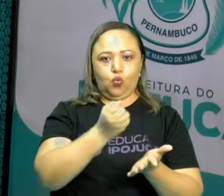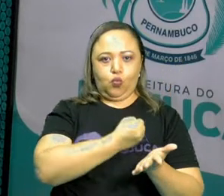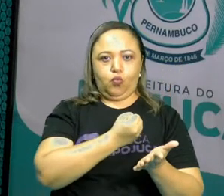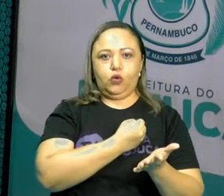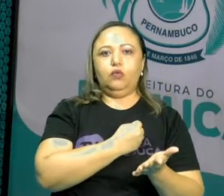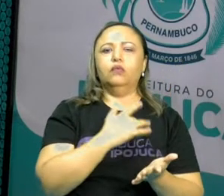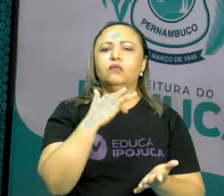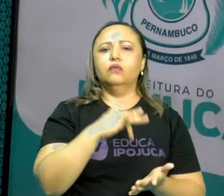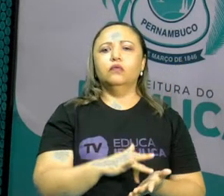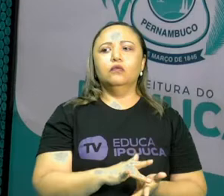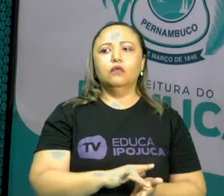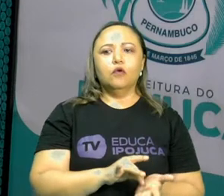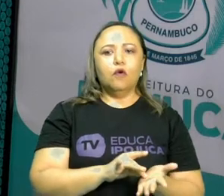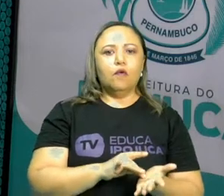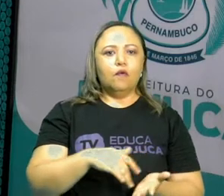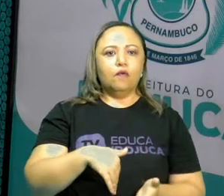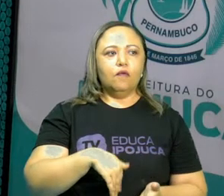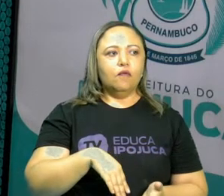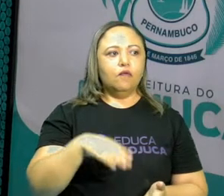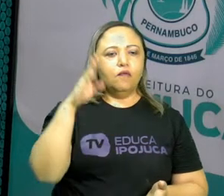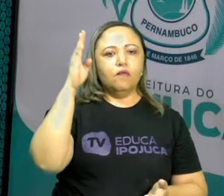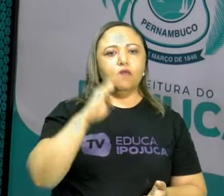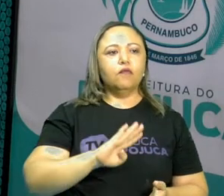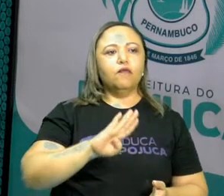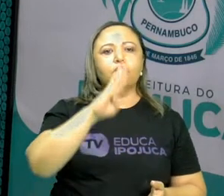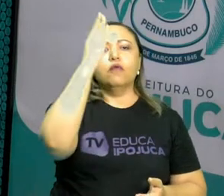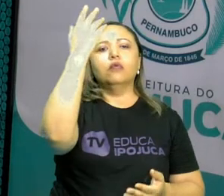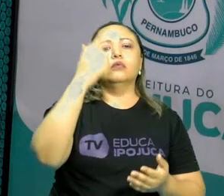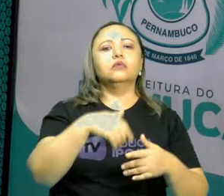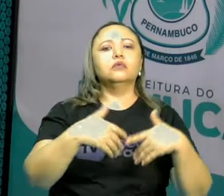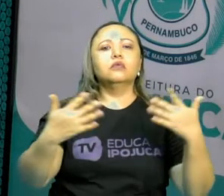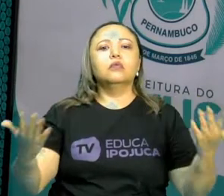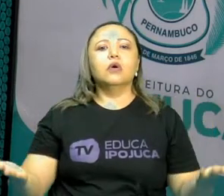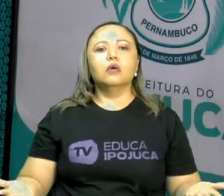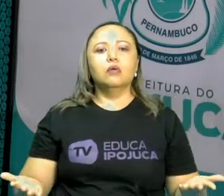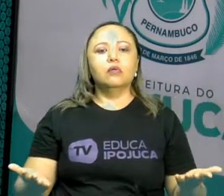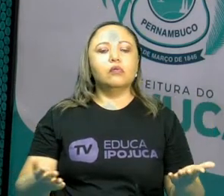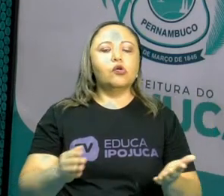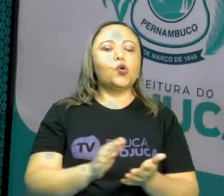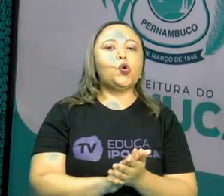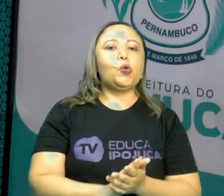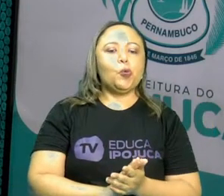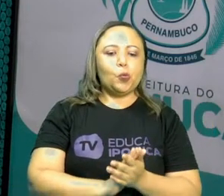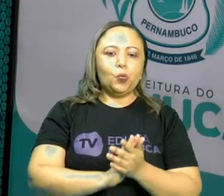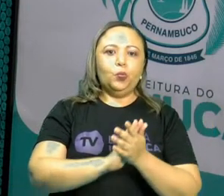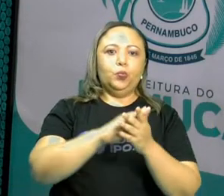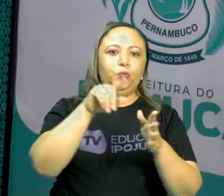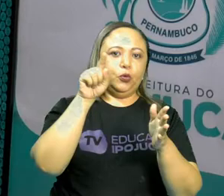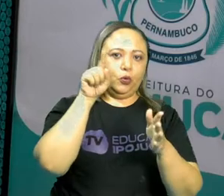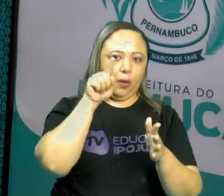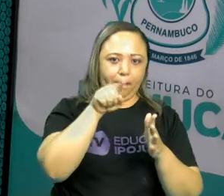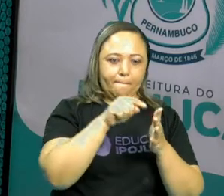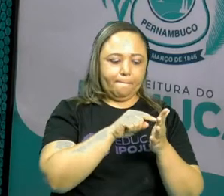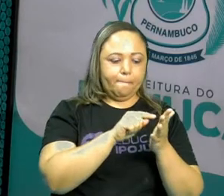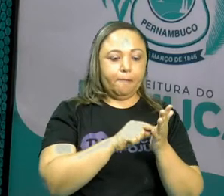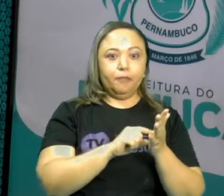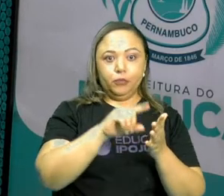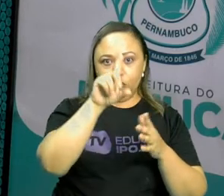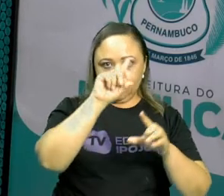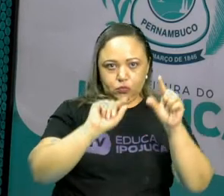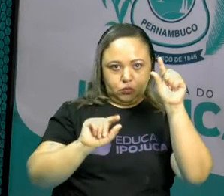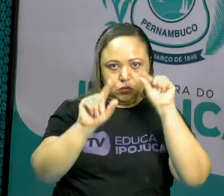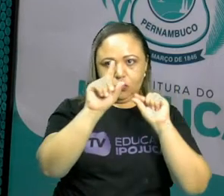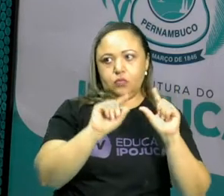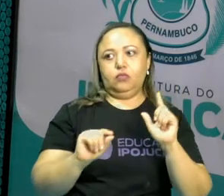Atenção. Aponte os números que não são múltiplos dos principais. O principal você vai ver.